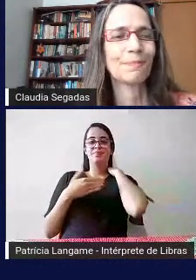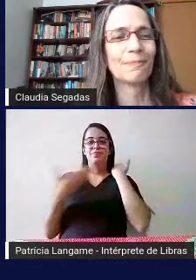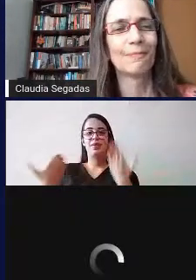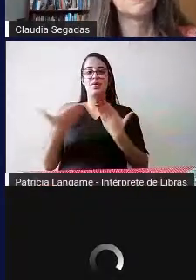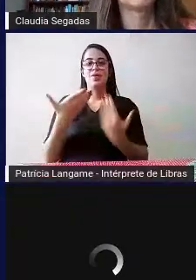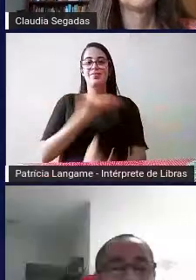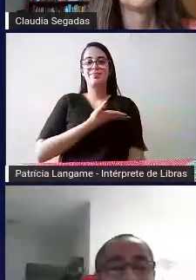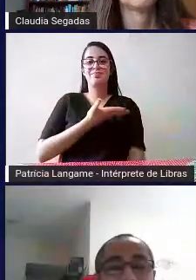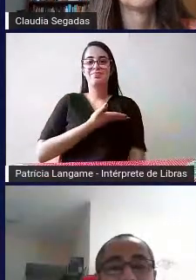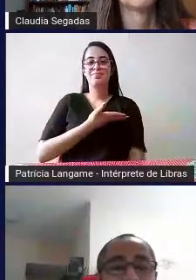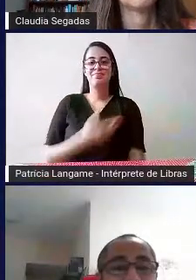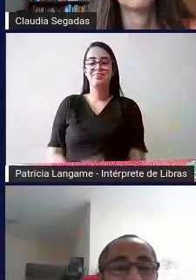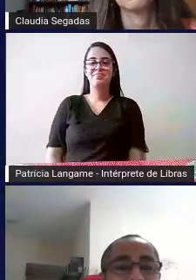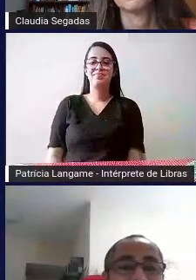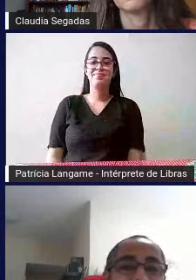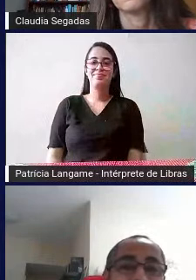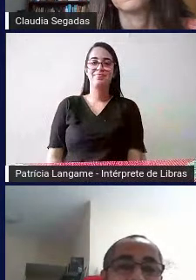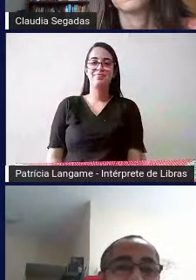Fábio